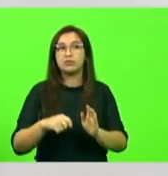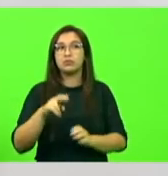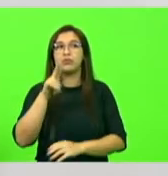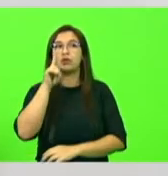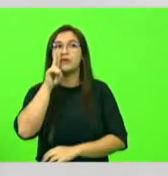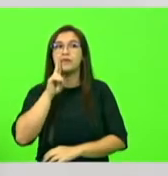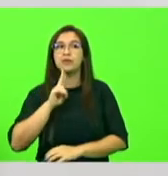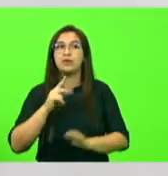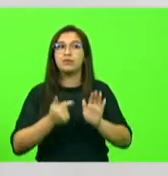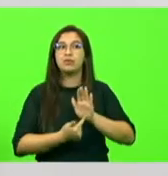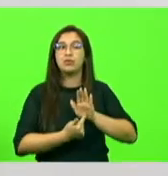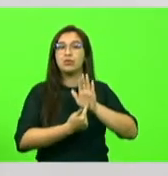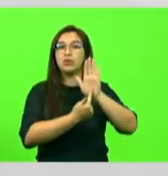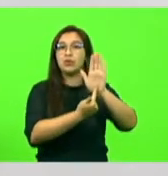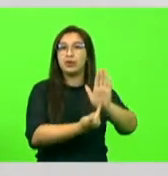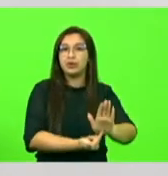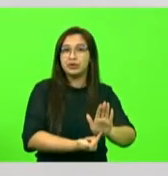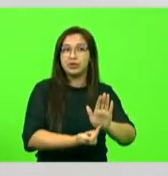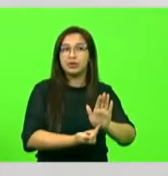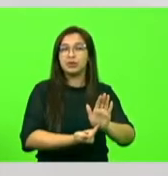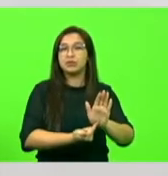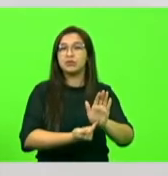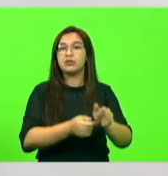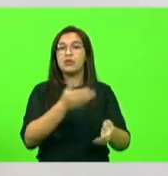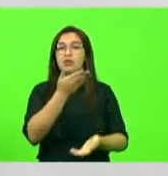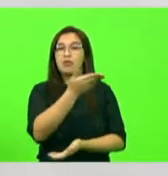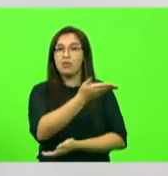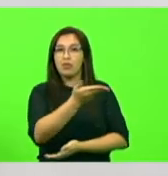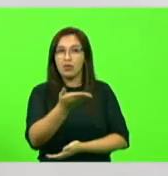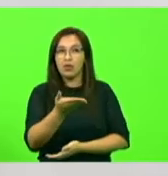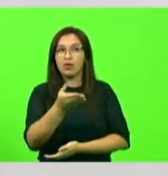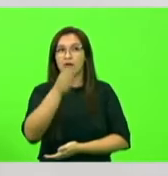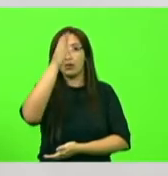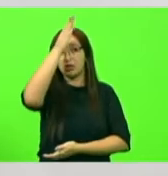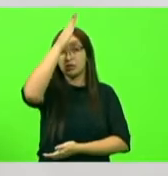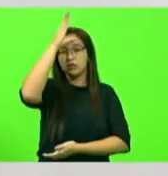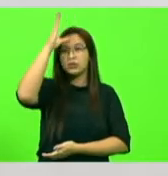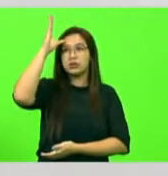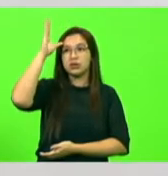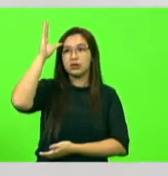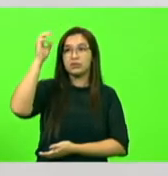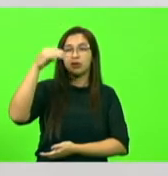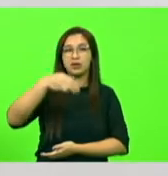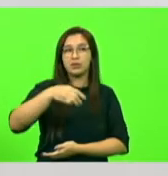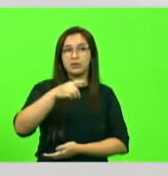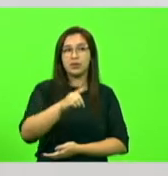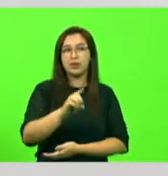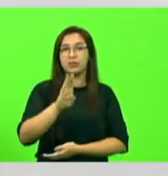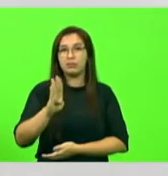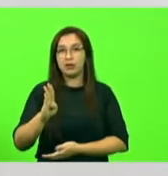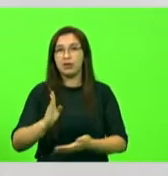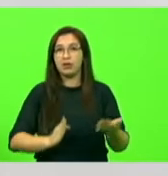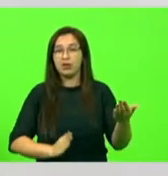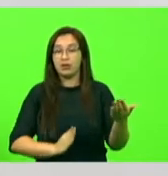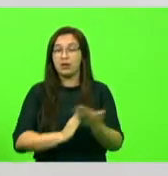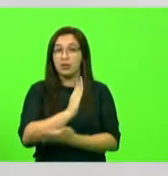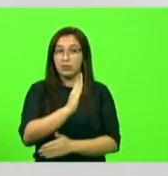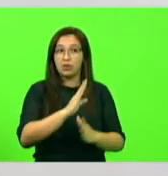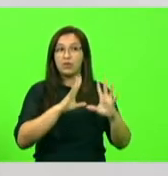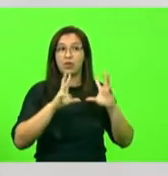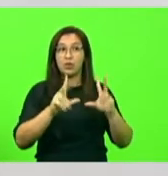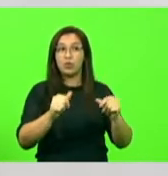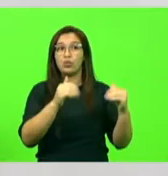indicação na Câmara de Vereadores do vereador do MDB foi aprovada por unanimidade, querendo a